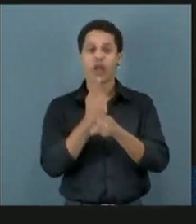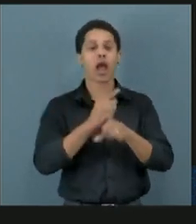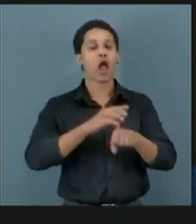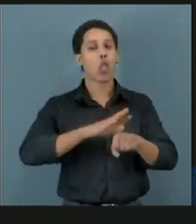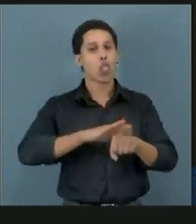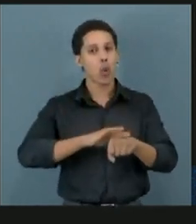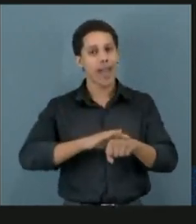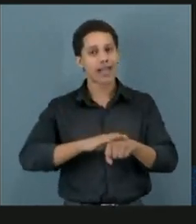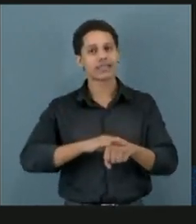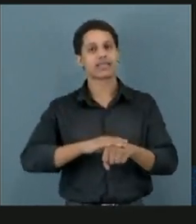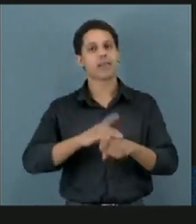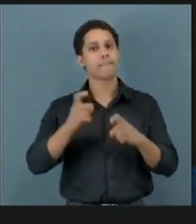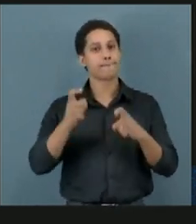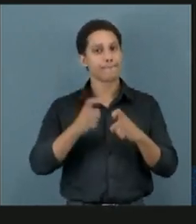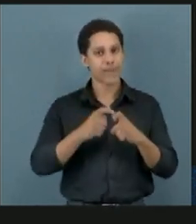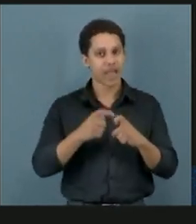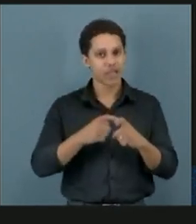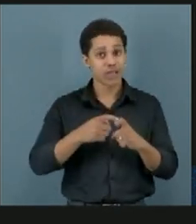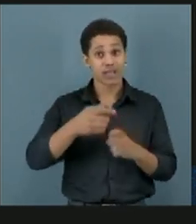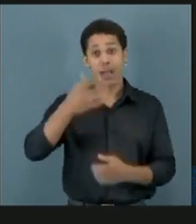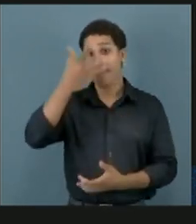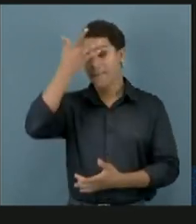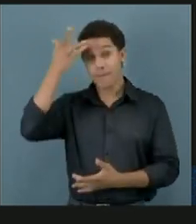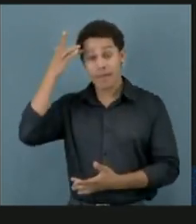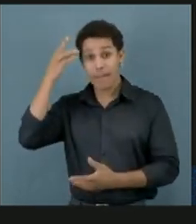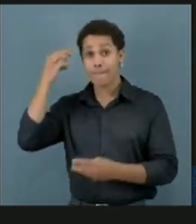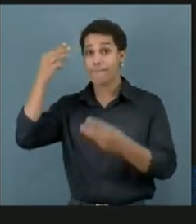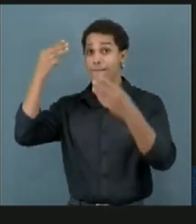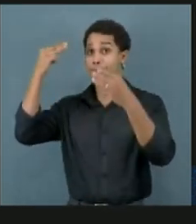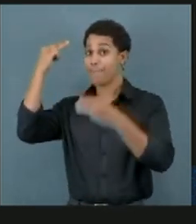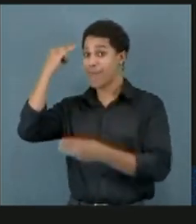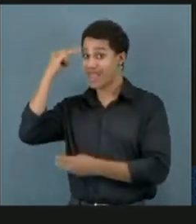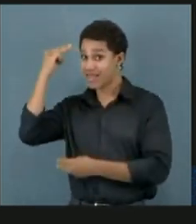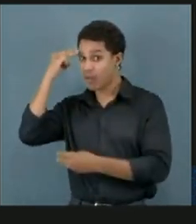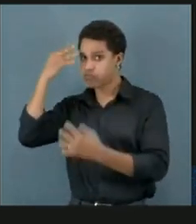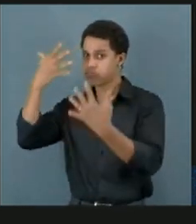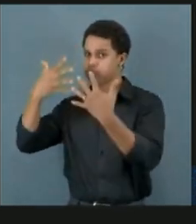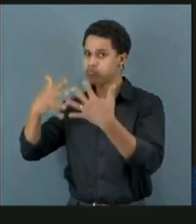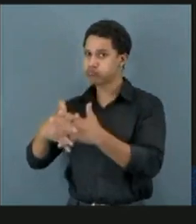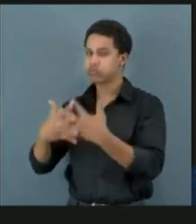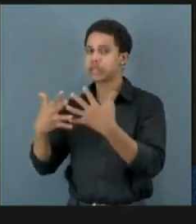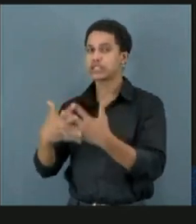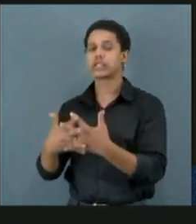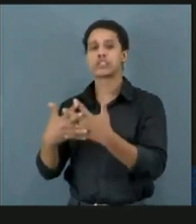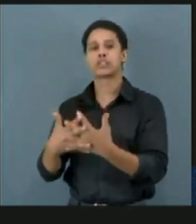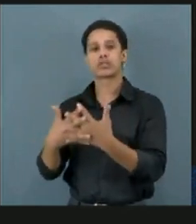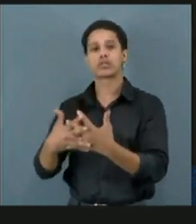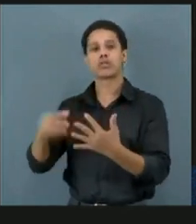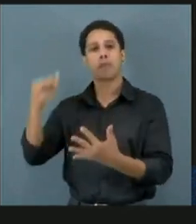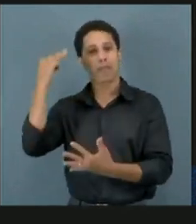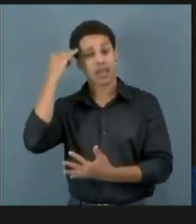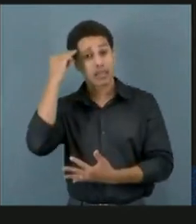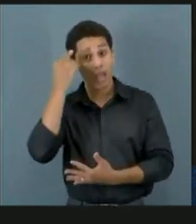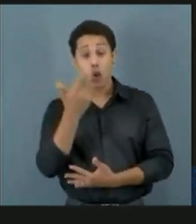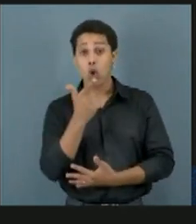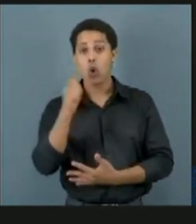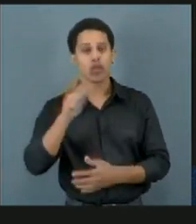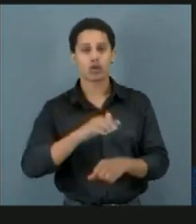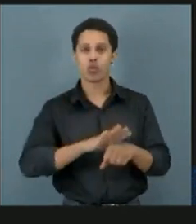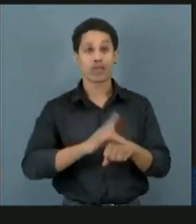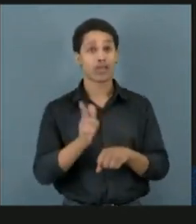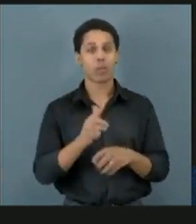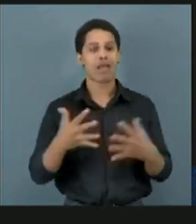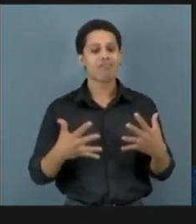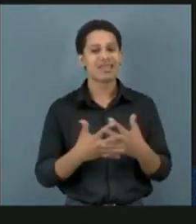Dentre elas, as doenças mentais, os transtornos mentais ou outras doenças que não são transtornos mentais, mas